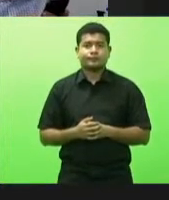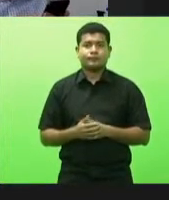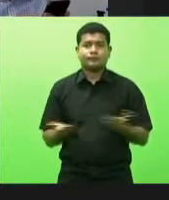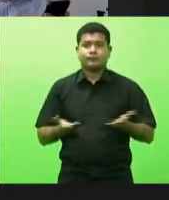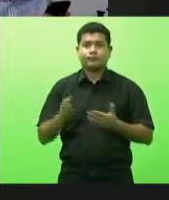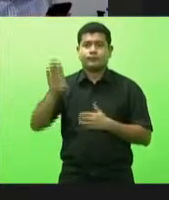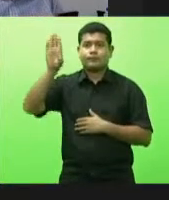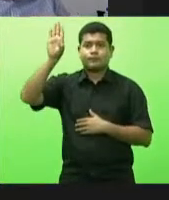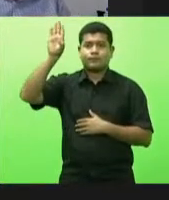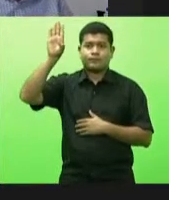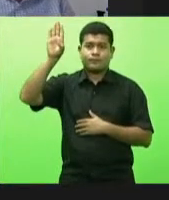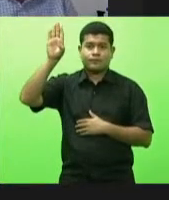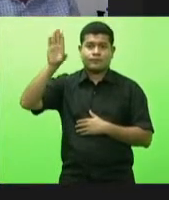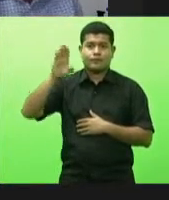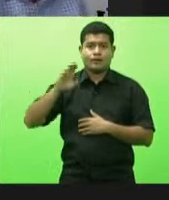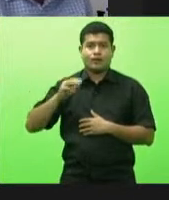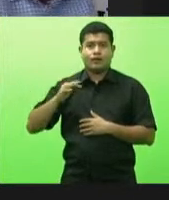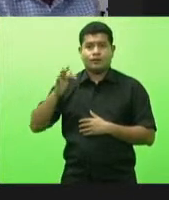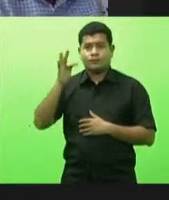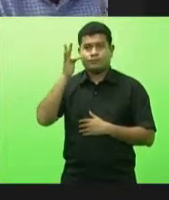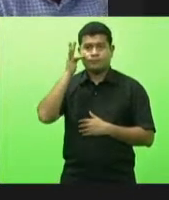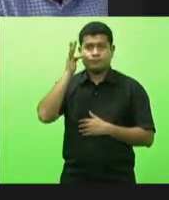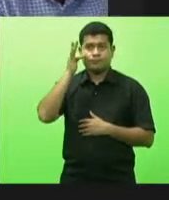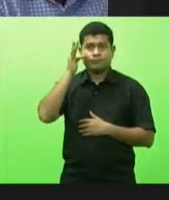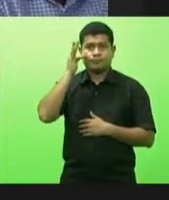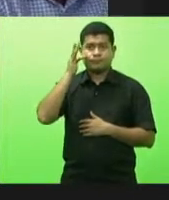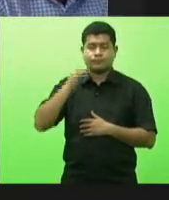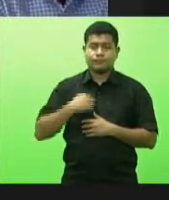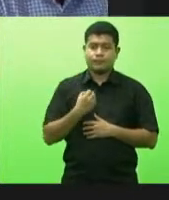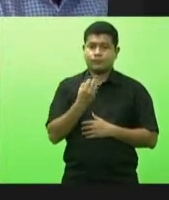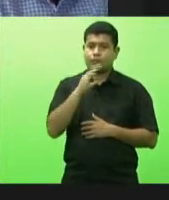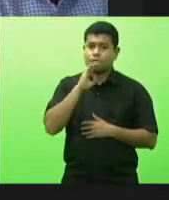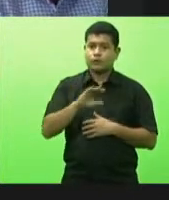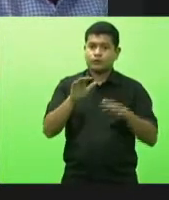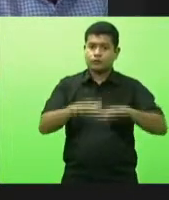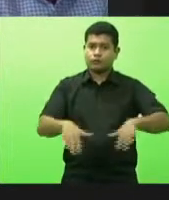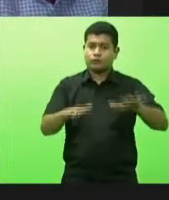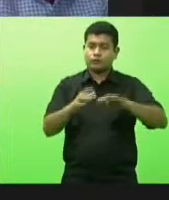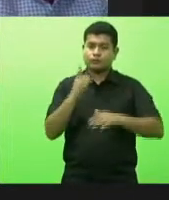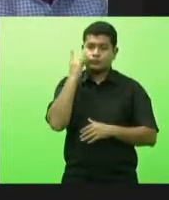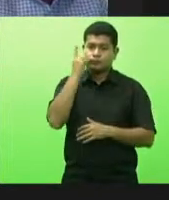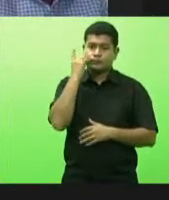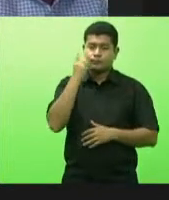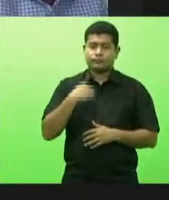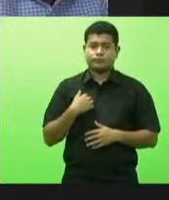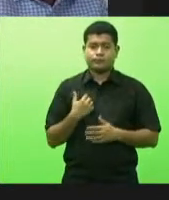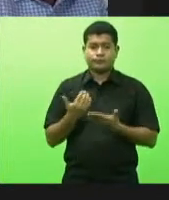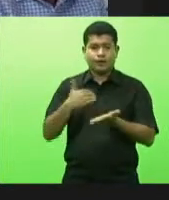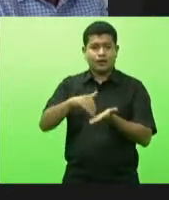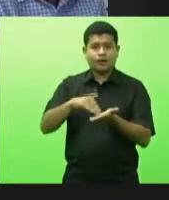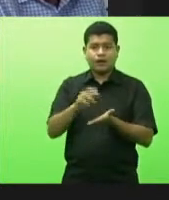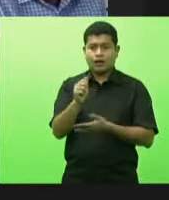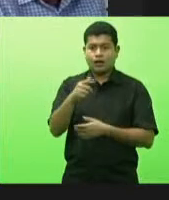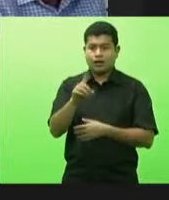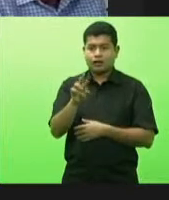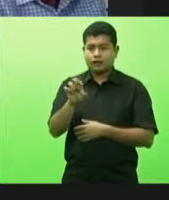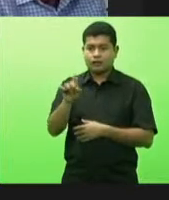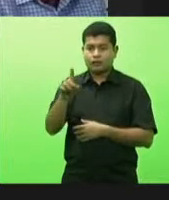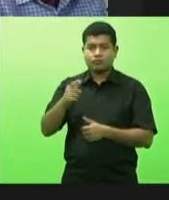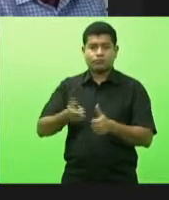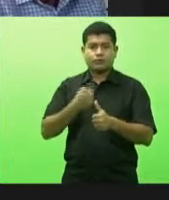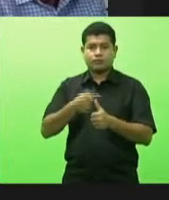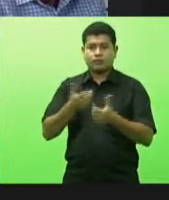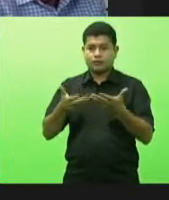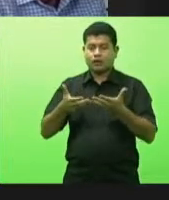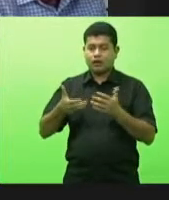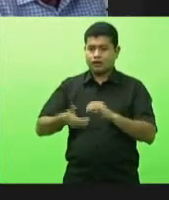Fernando Kreml muito boa tarde senhores deputados boa tarde secretário André Mota em primeiro lugar agradecer o senhor pela